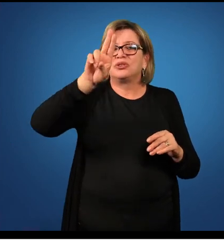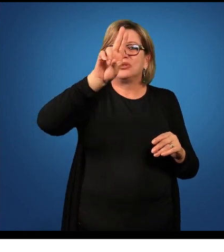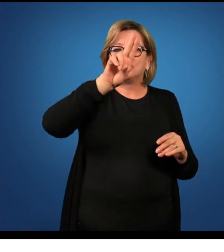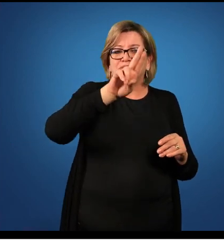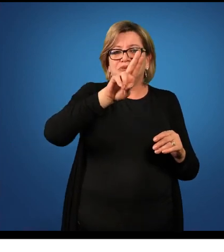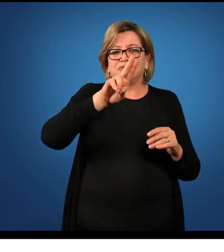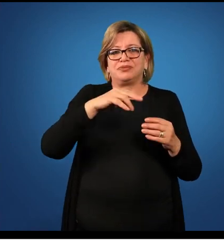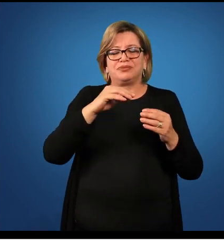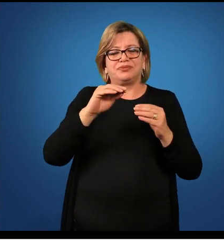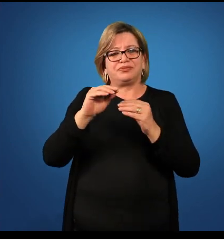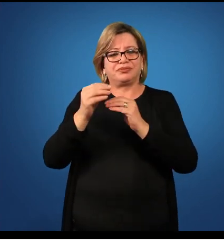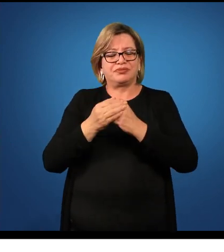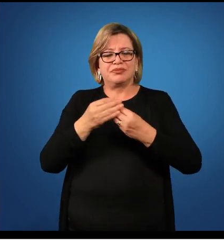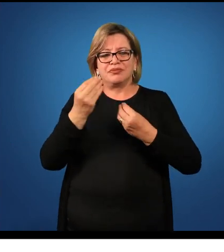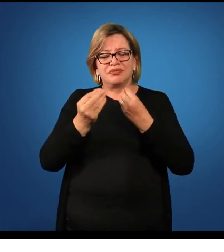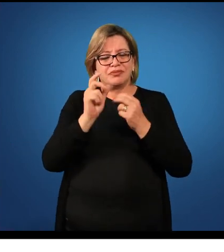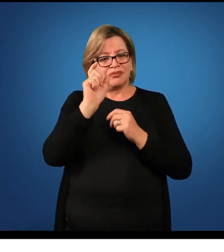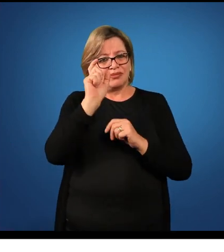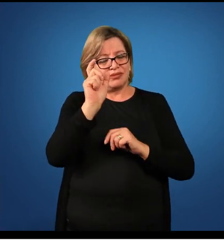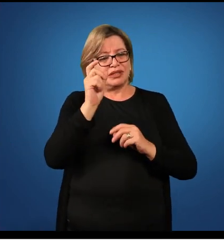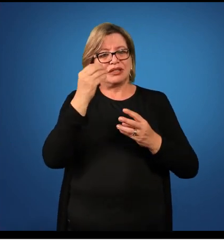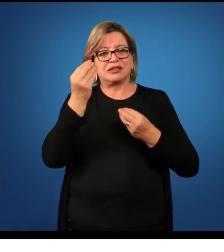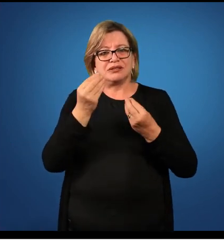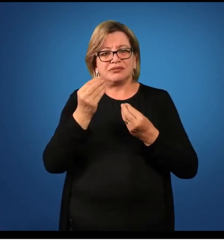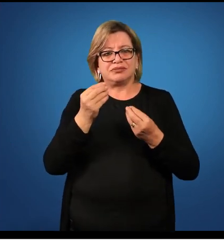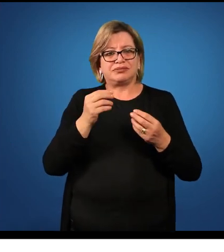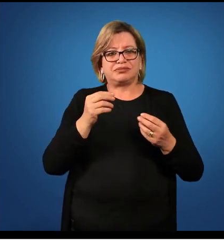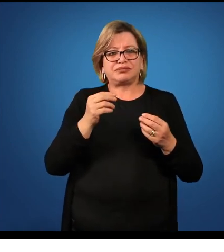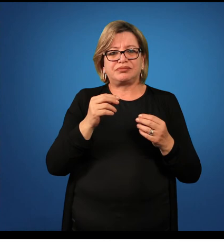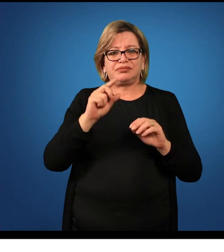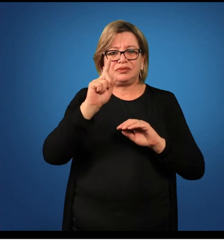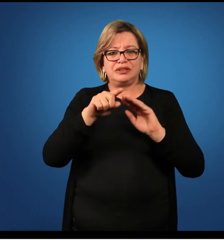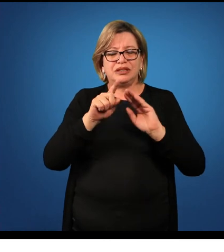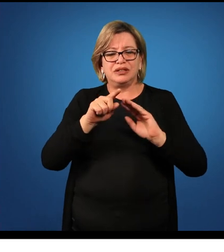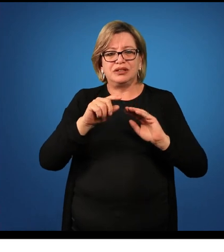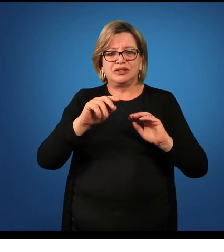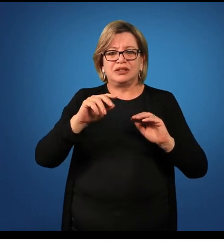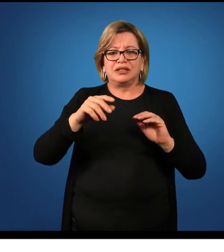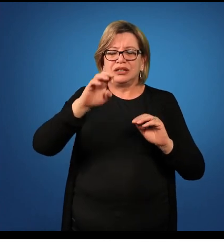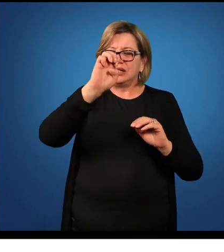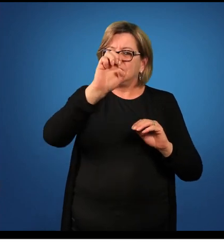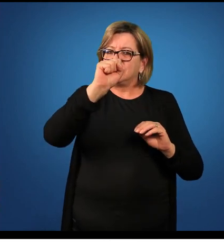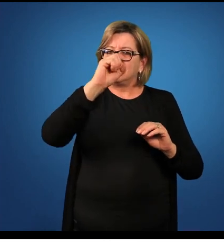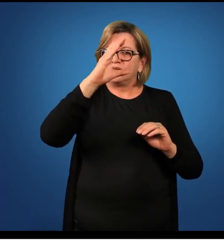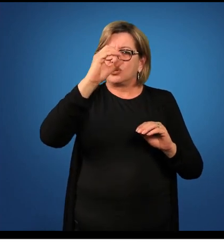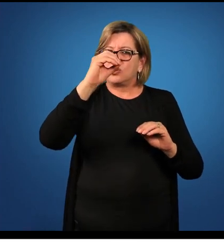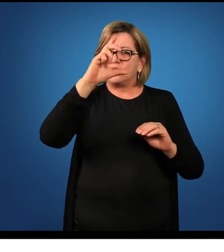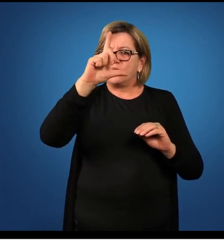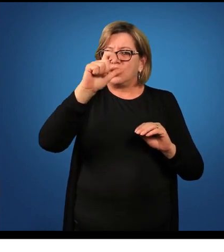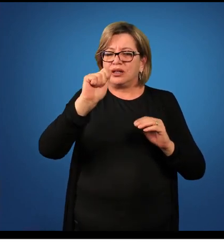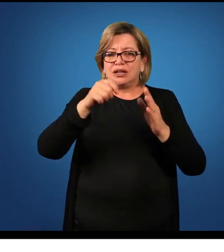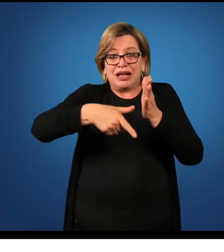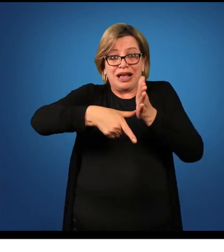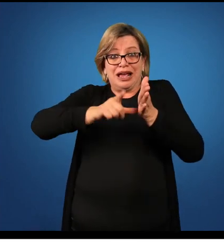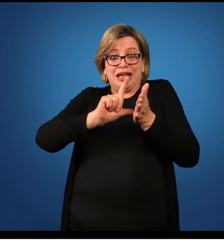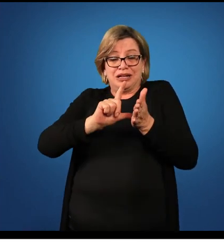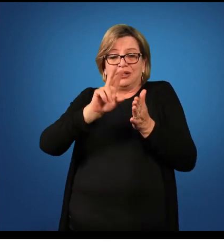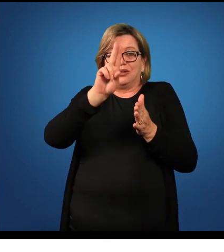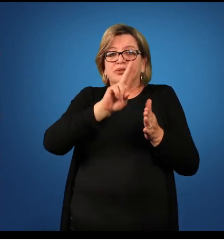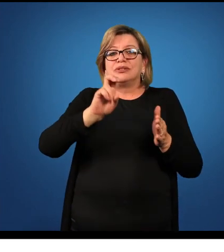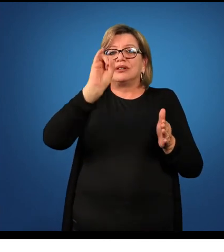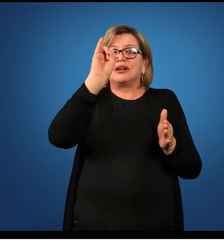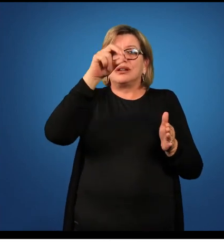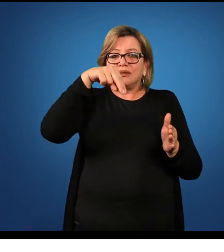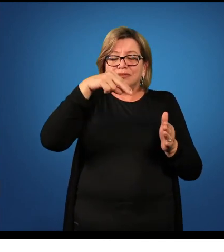escola escola escola para o ablativo antecedido da preposição in assim se